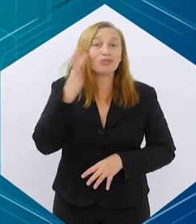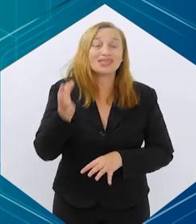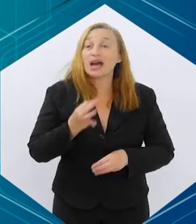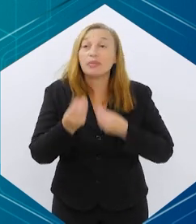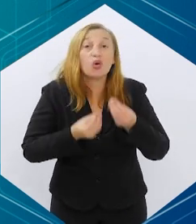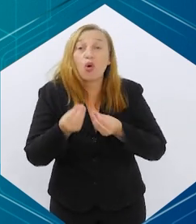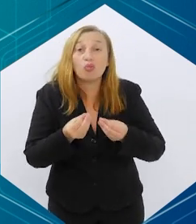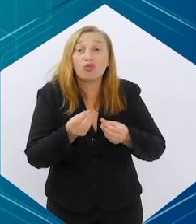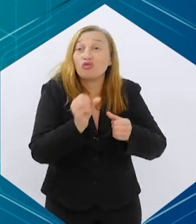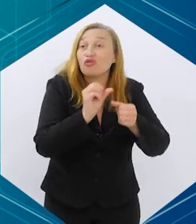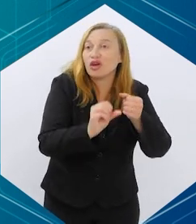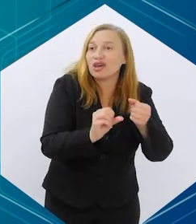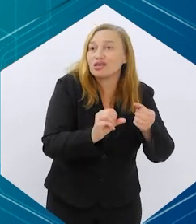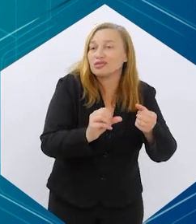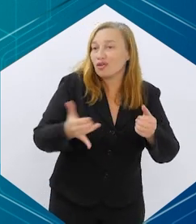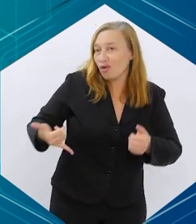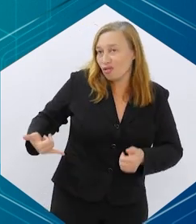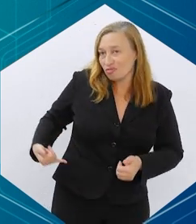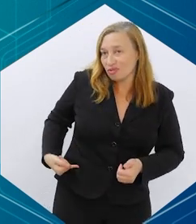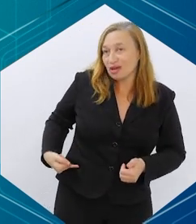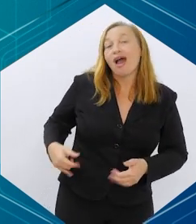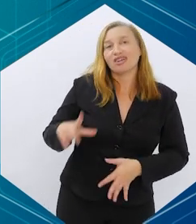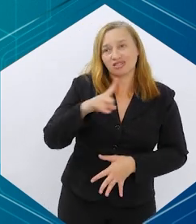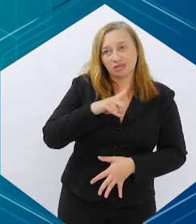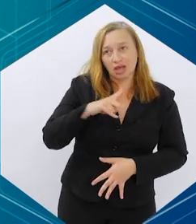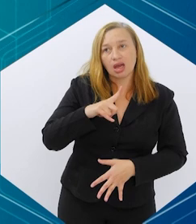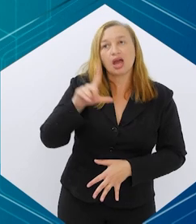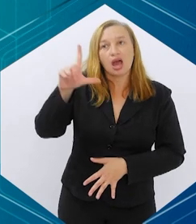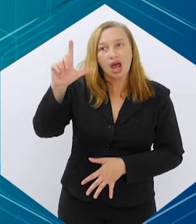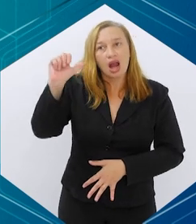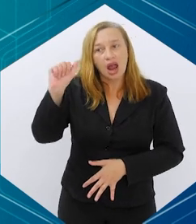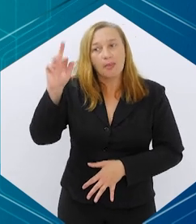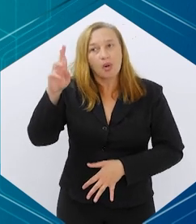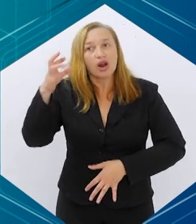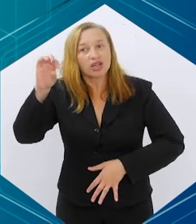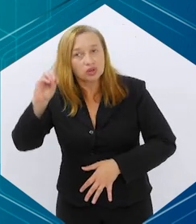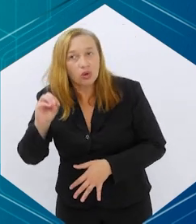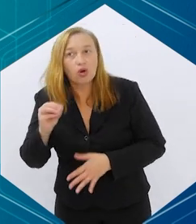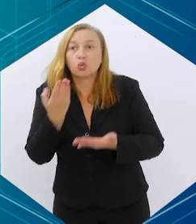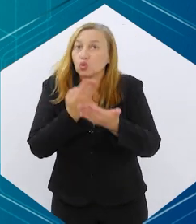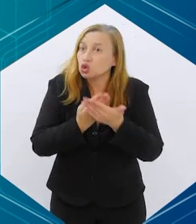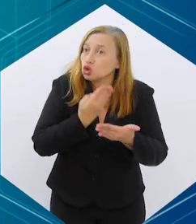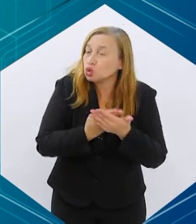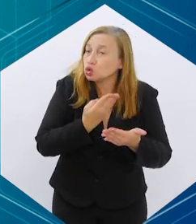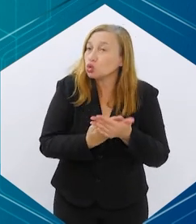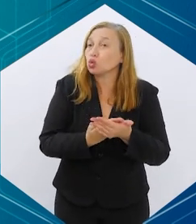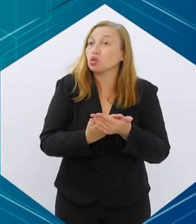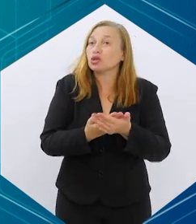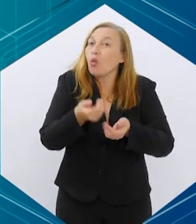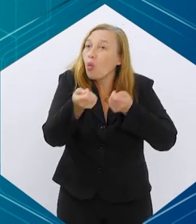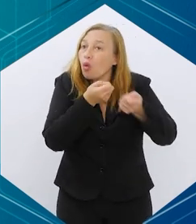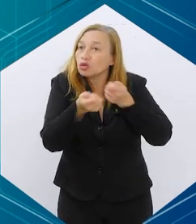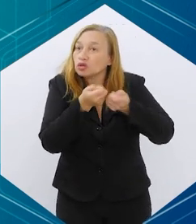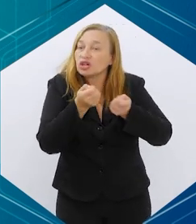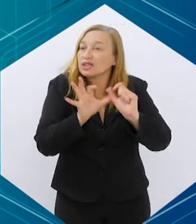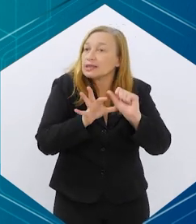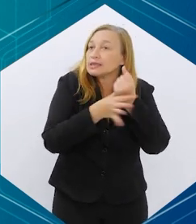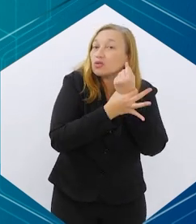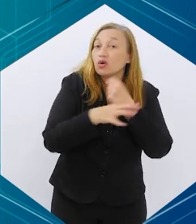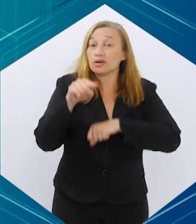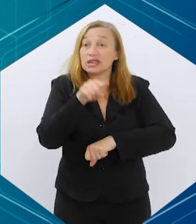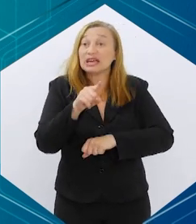feito, como foi feito, né, a questão, a gente tem no laboratório estudos baseados em evidência, a gente tem, né, o controle,